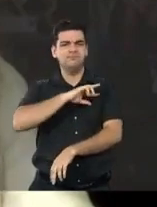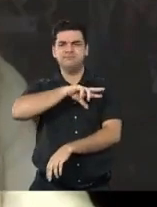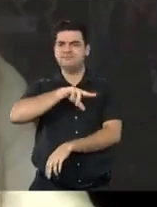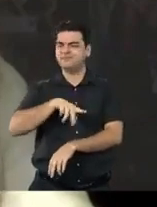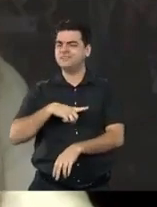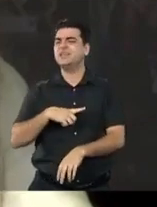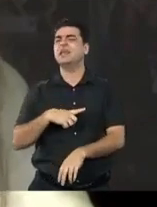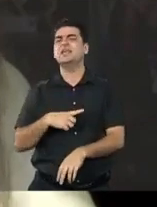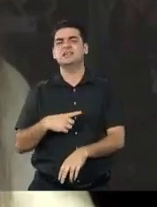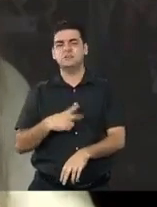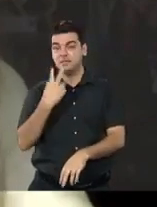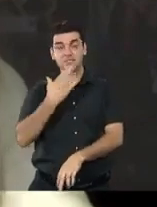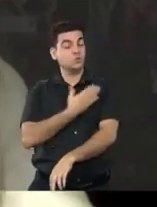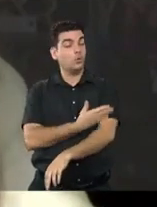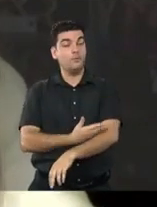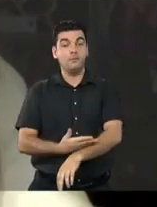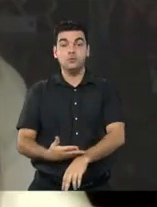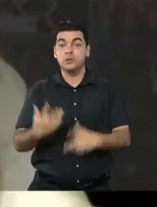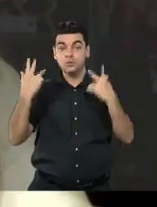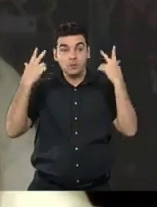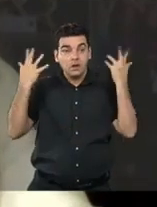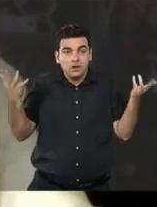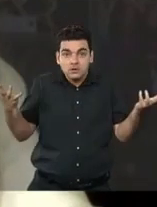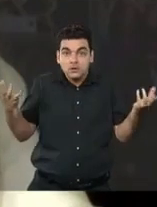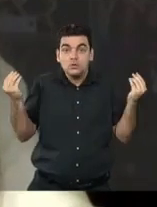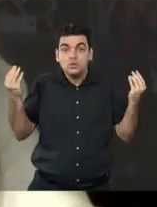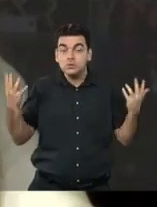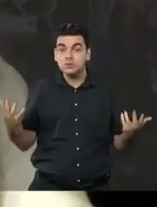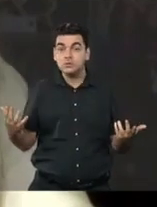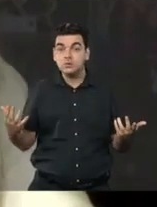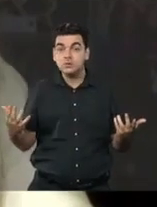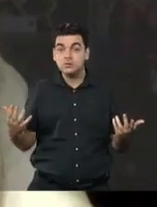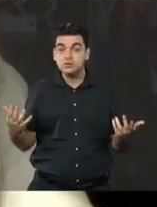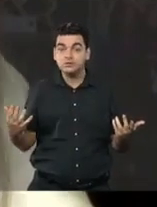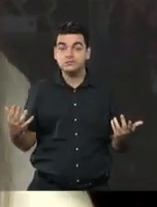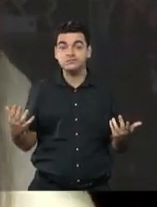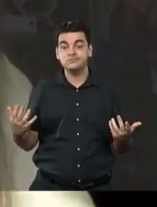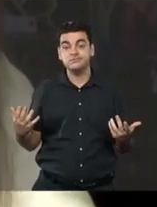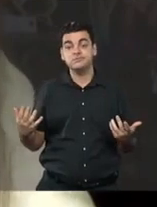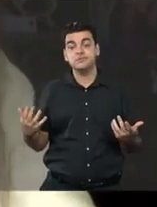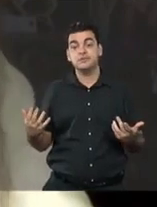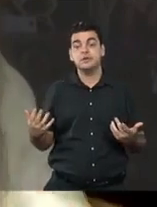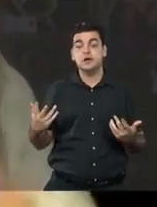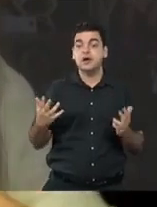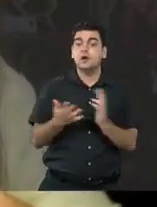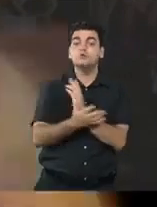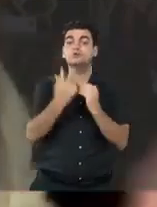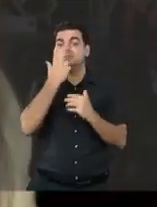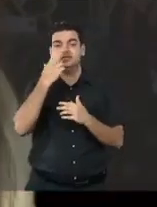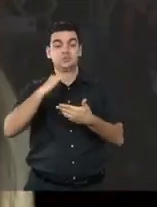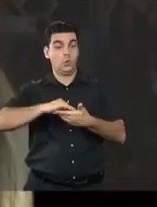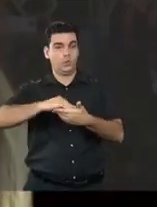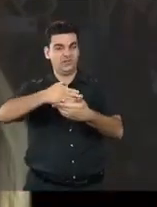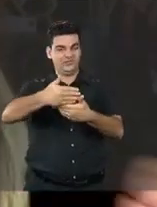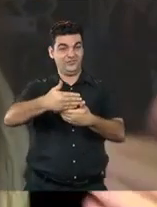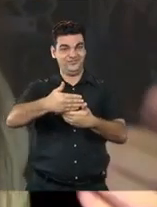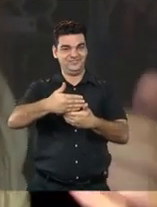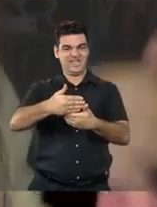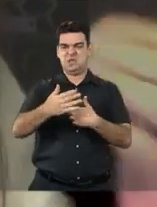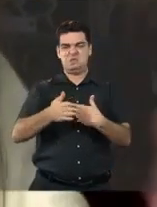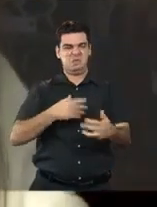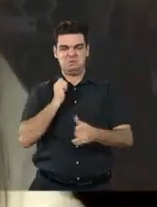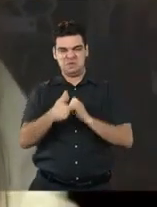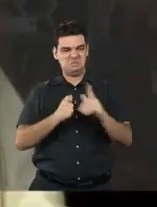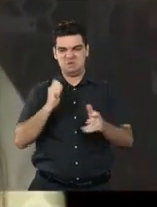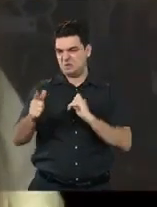hoje é lugar comum. As pessoas com a tela se acham no direito de